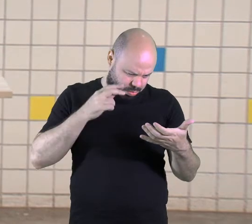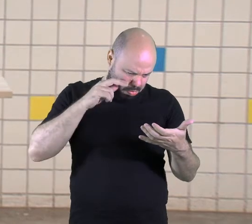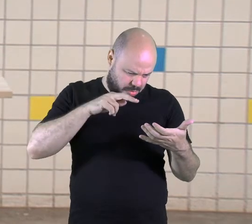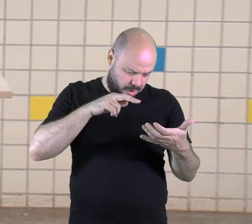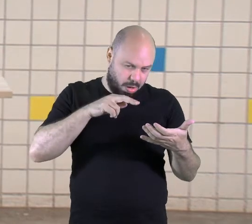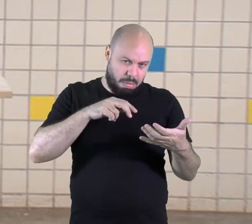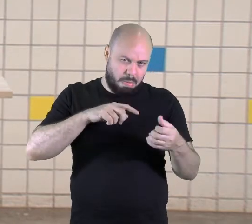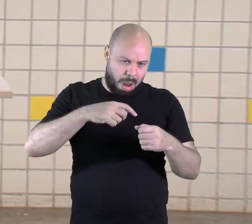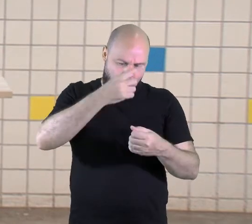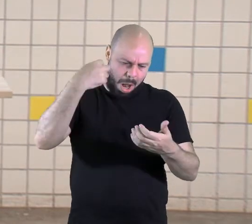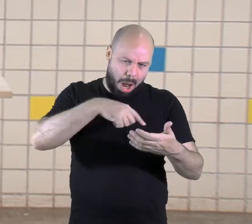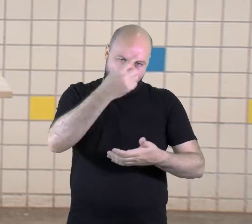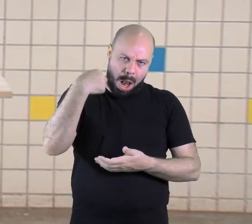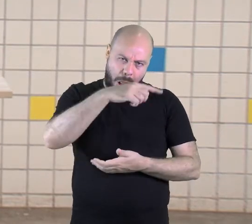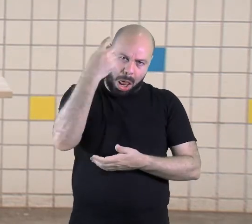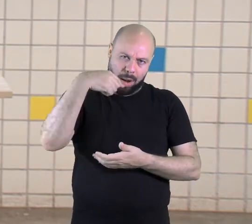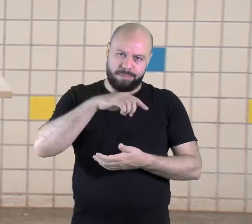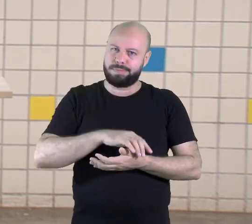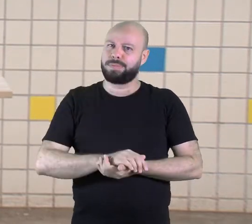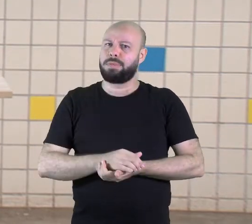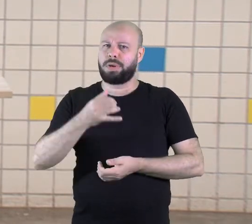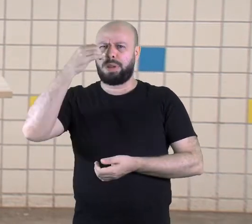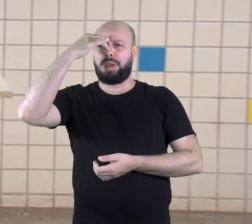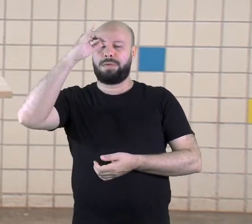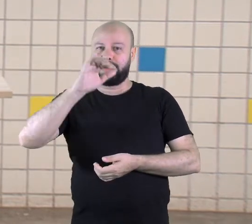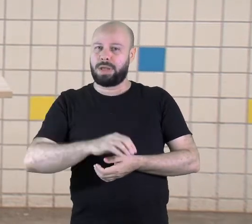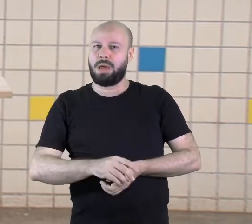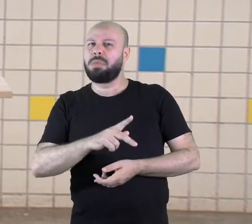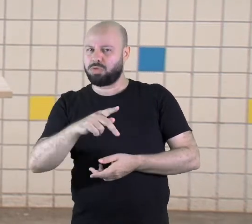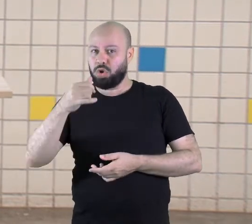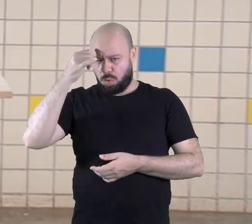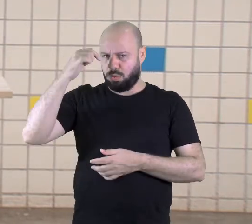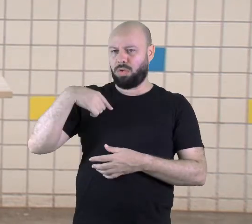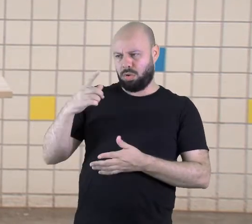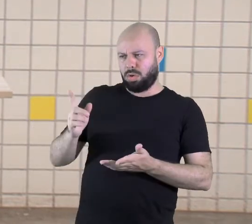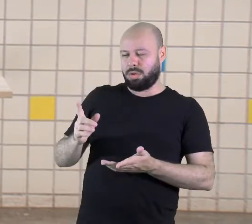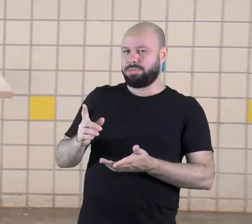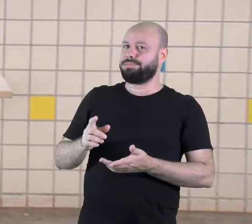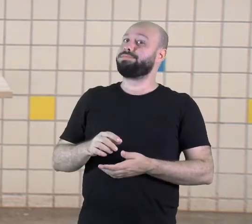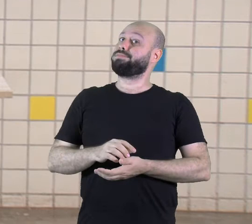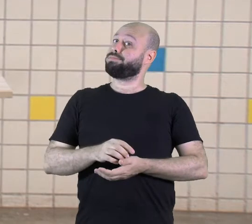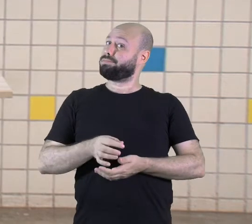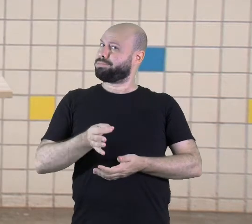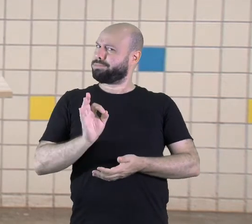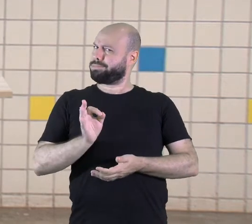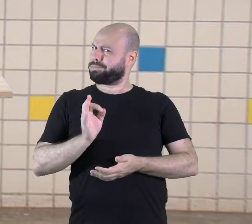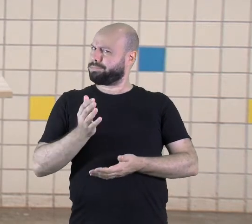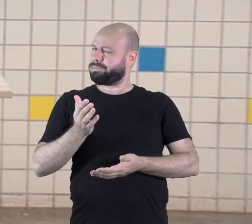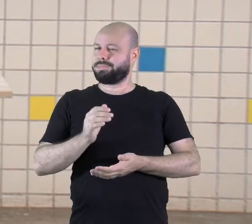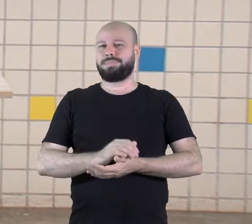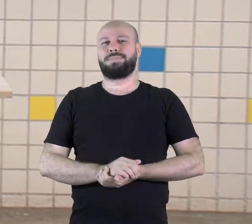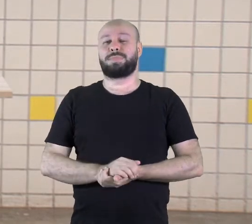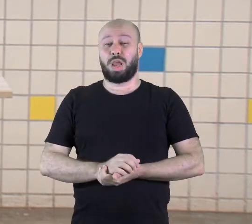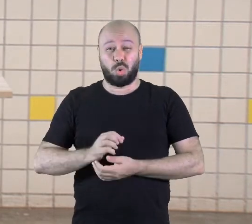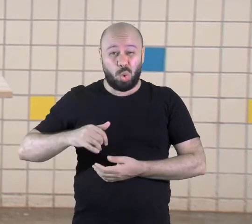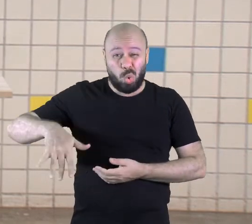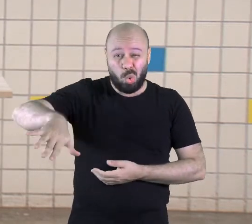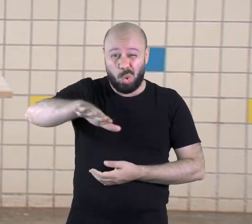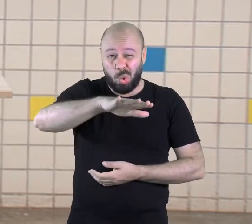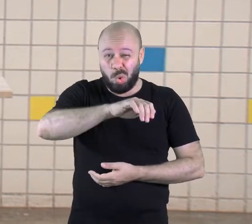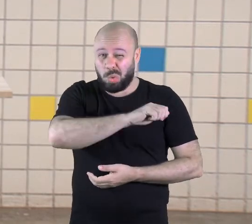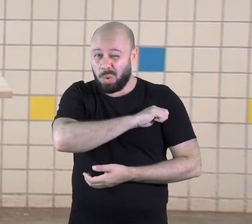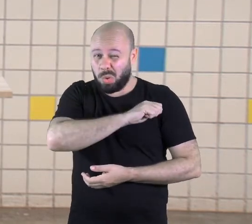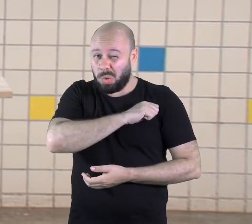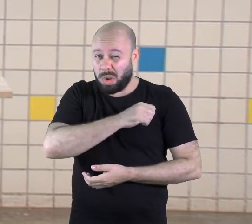eu evito ficar muito tempo no celular. Será mesmo que todos os meus alunos evitam muito